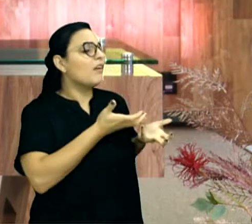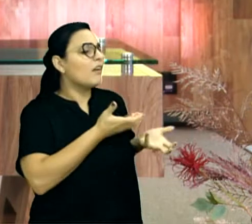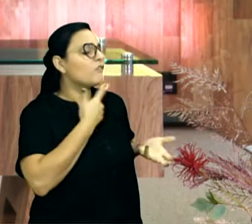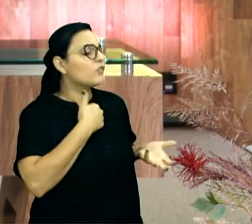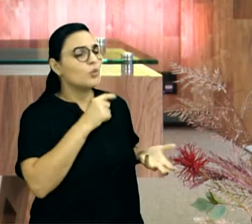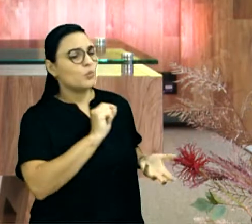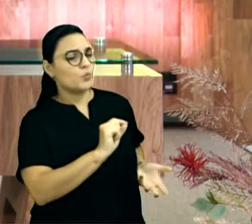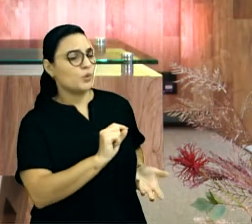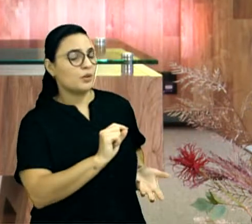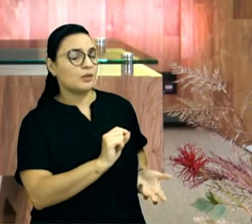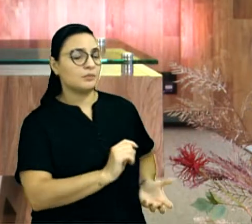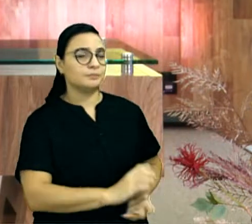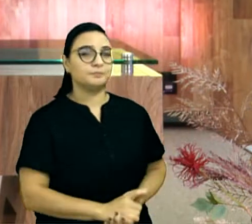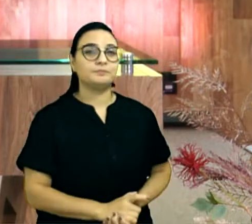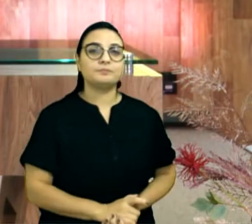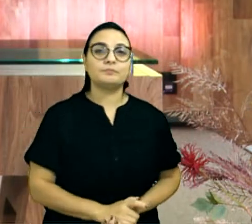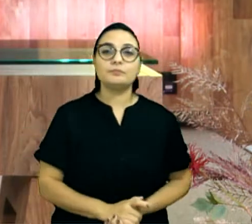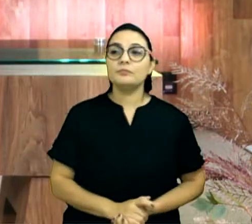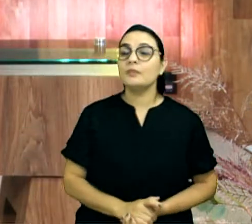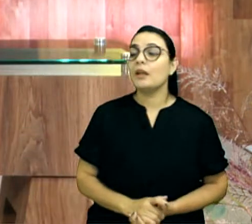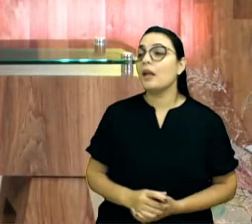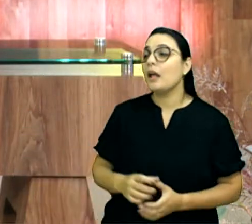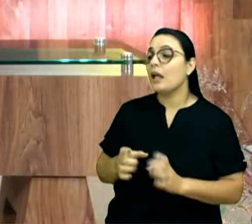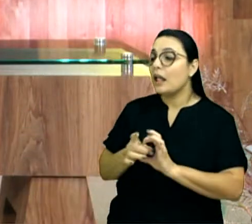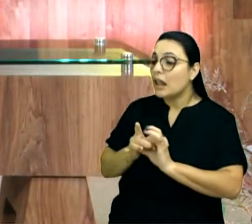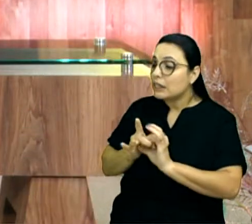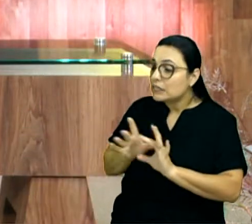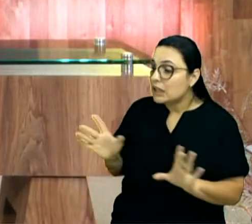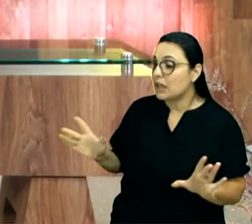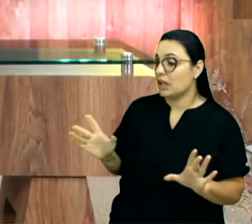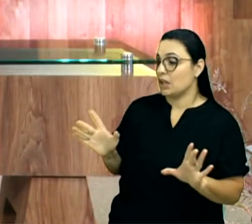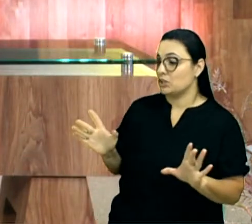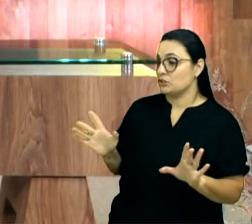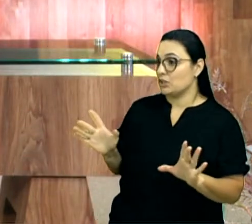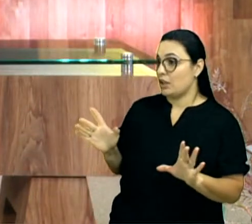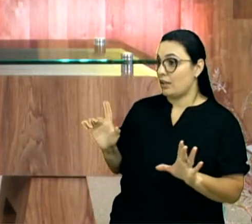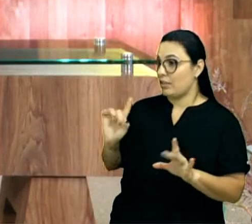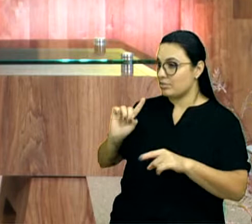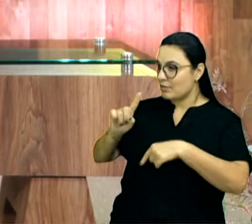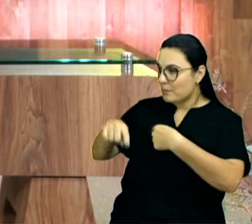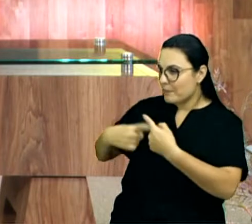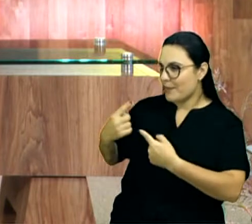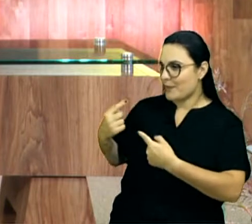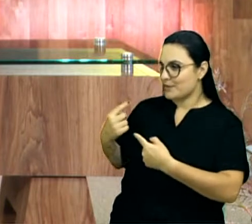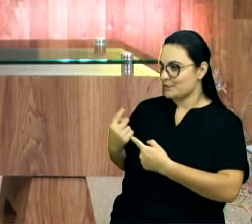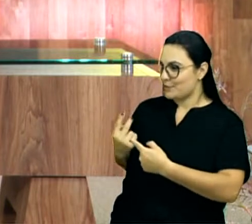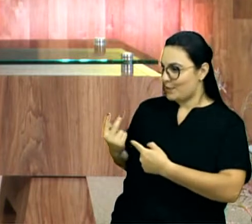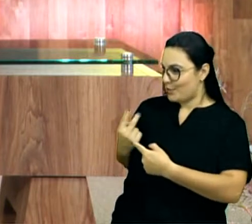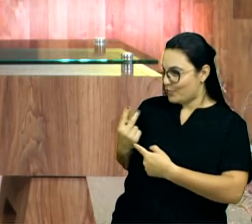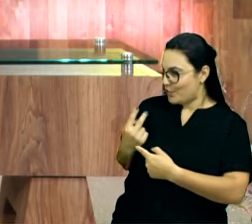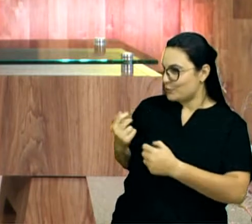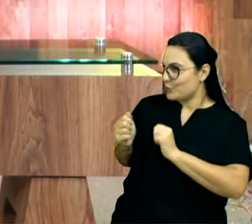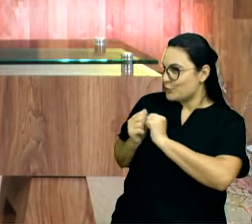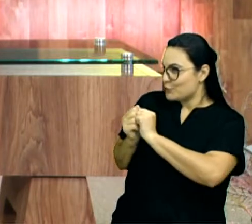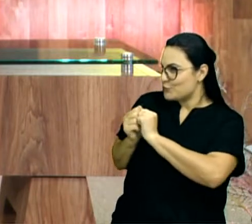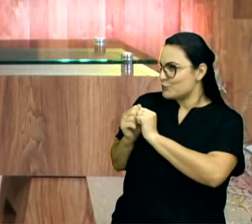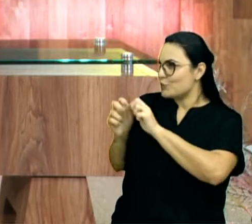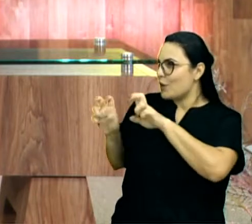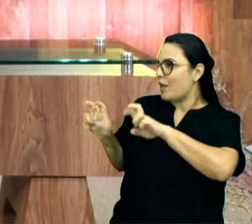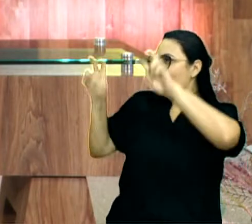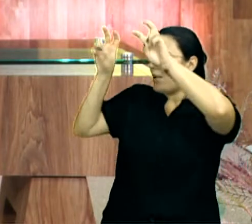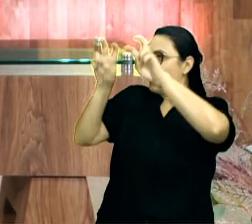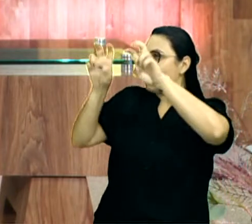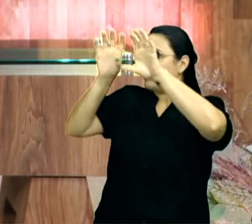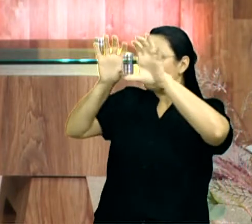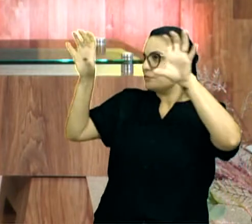faça? Responderam, permite-nos que na tua glória nos assentemos um à tua direita e o